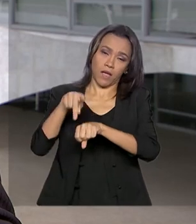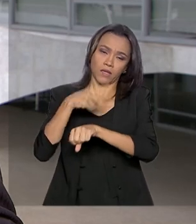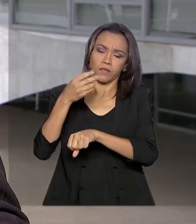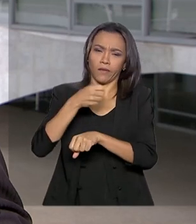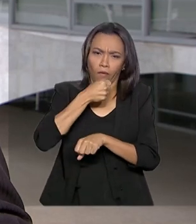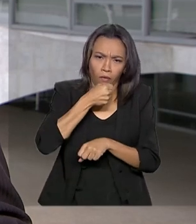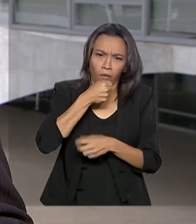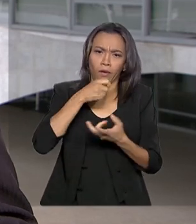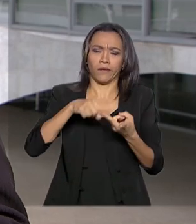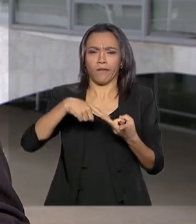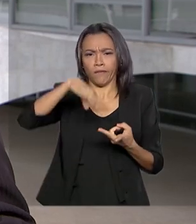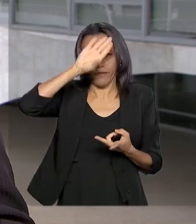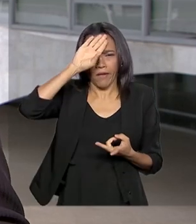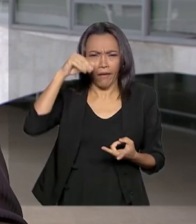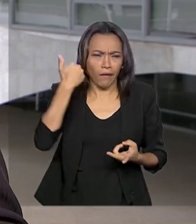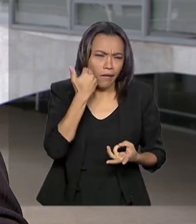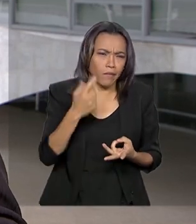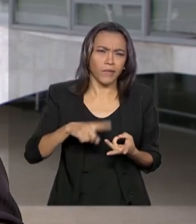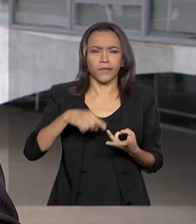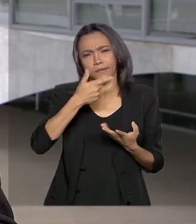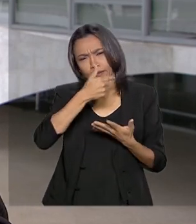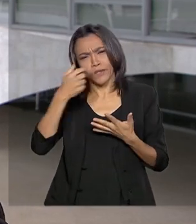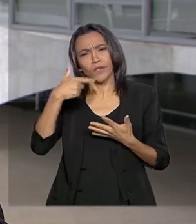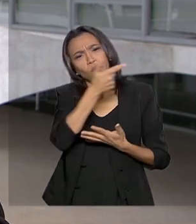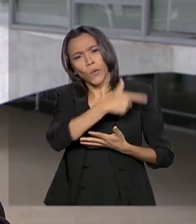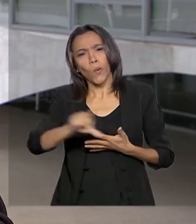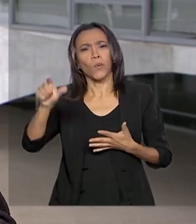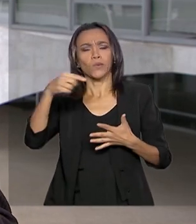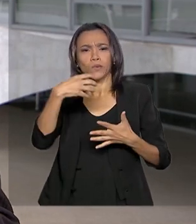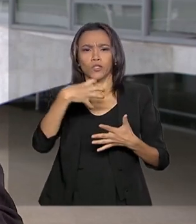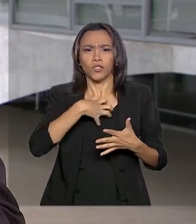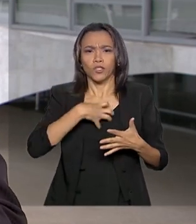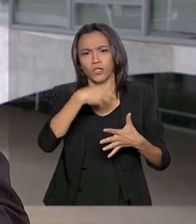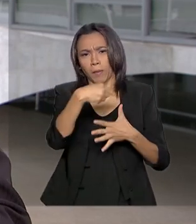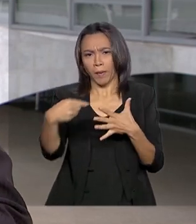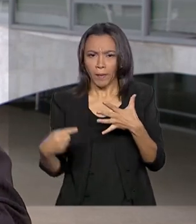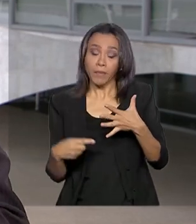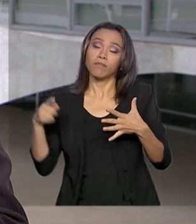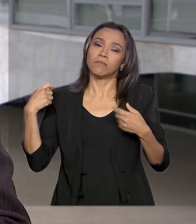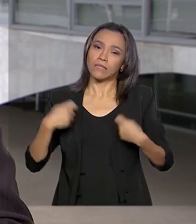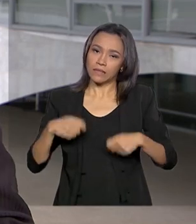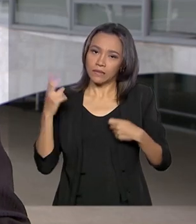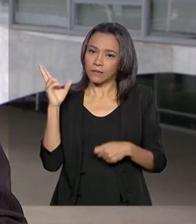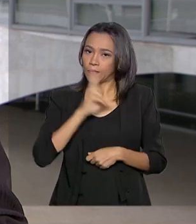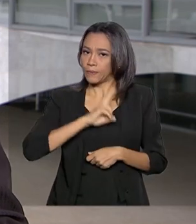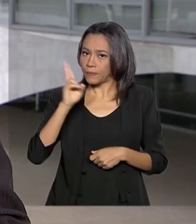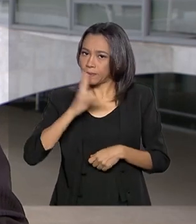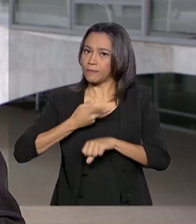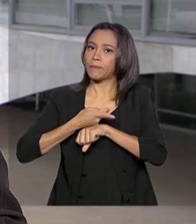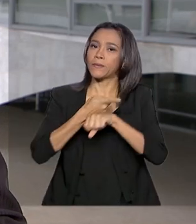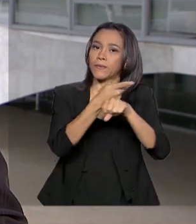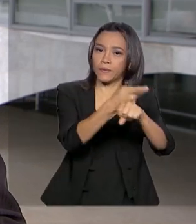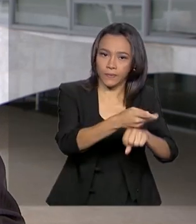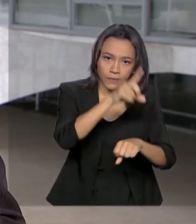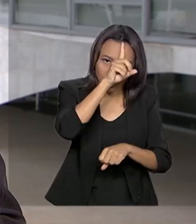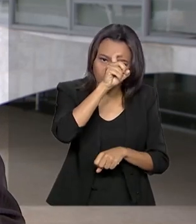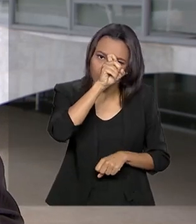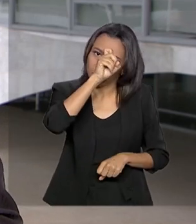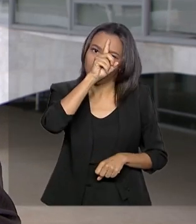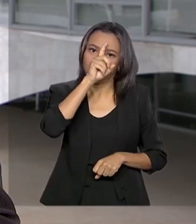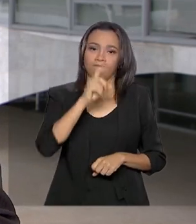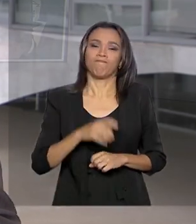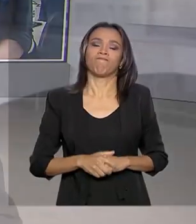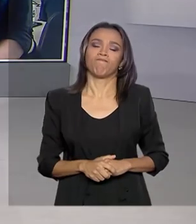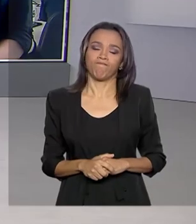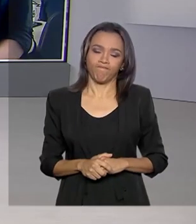dificuldades para respirar e outros sintomas respiratórios, esses devem procurar imediatamente um atendimento médico. Carla.